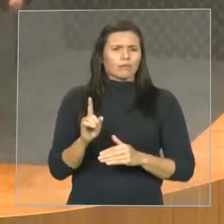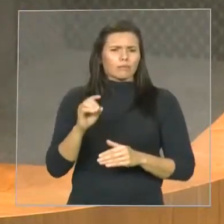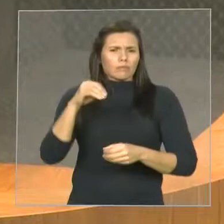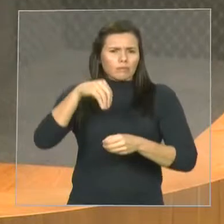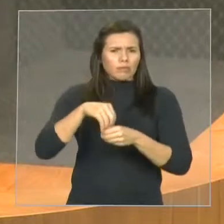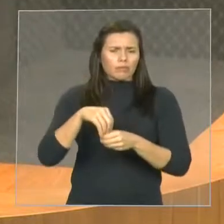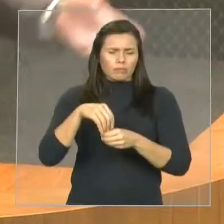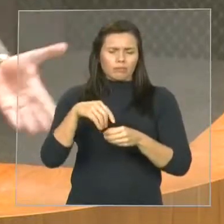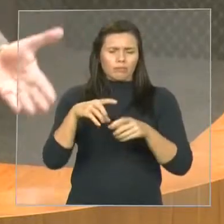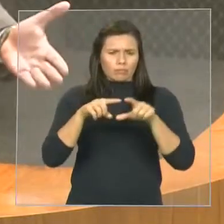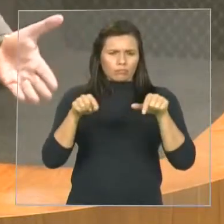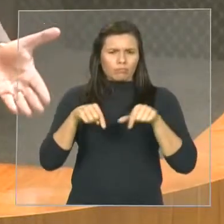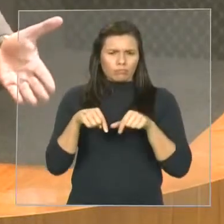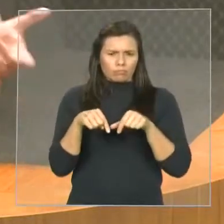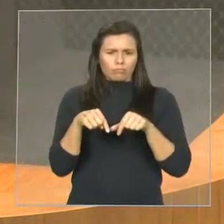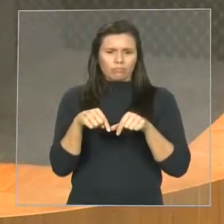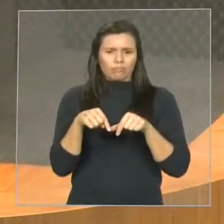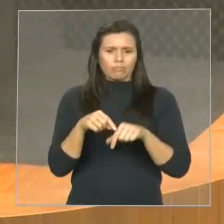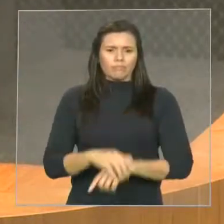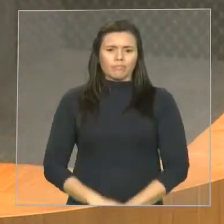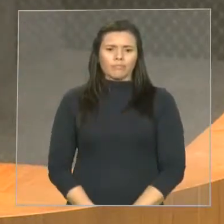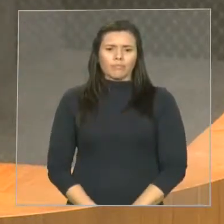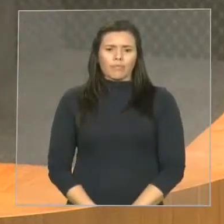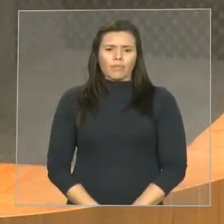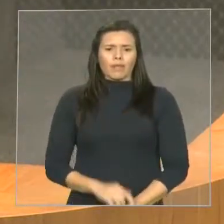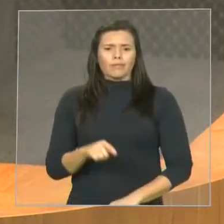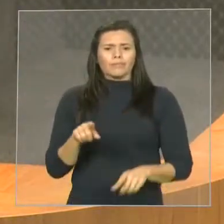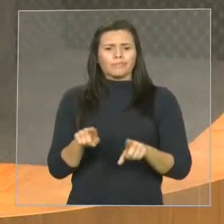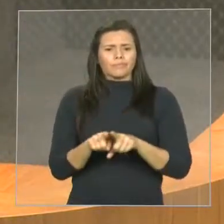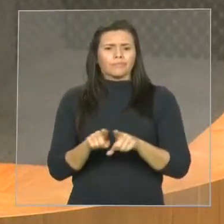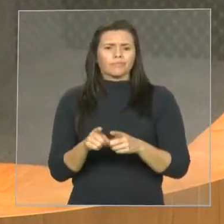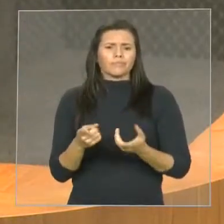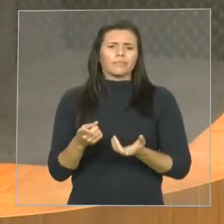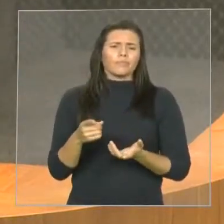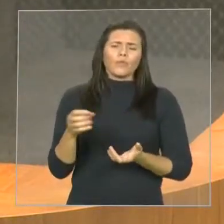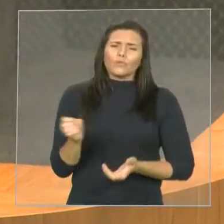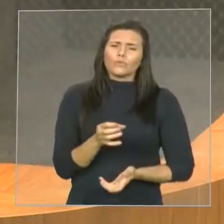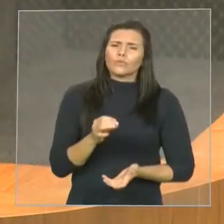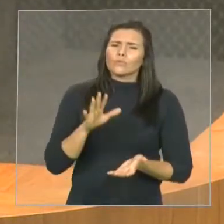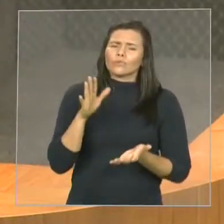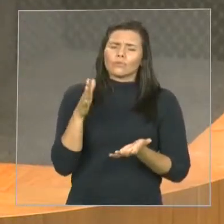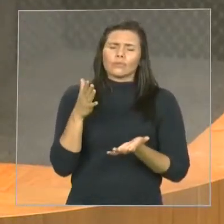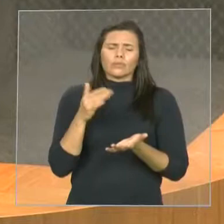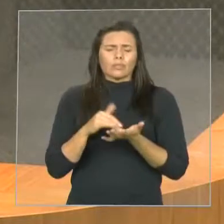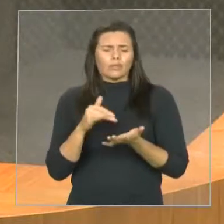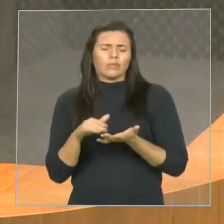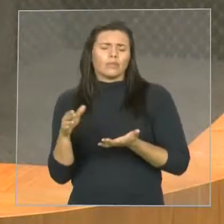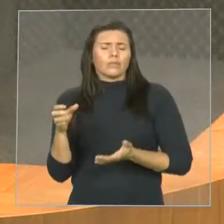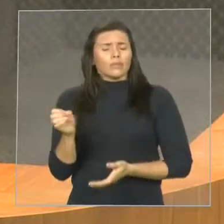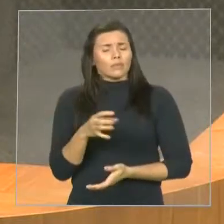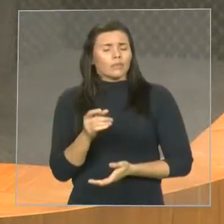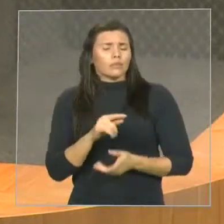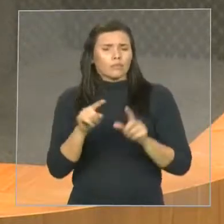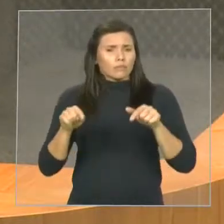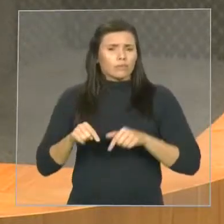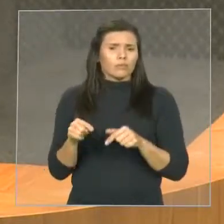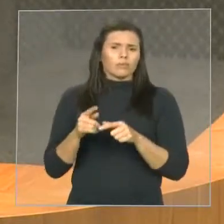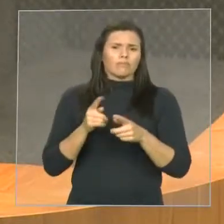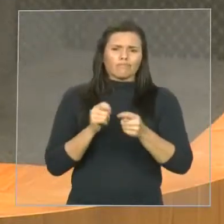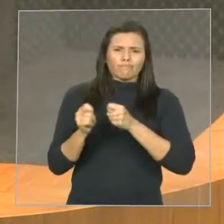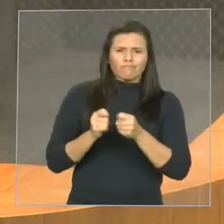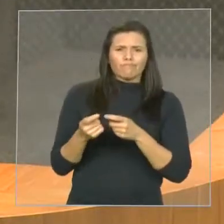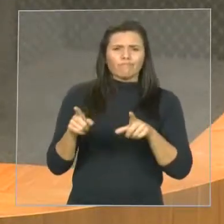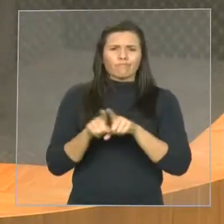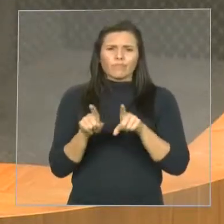funcionar em função desse novo Instituto. Novo setor de pessoal, novo setor de planejamento, novo setor de orçamento, novo setor financeiro,